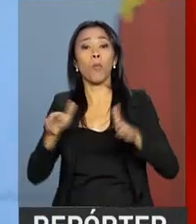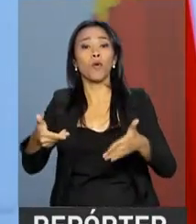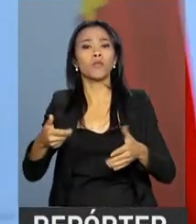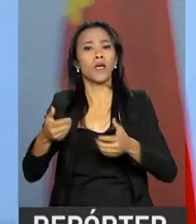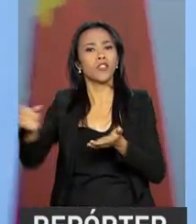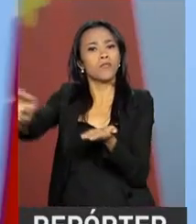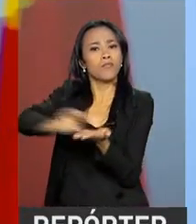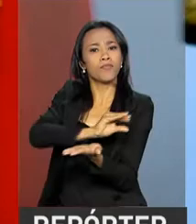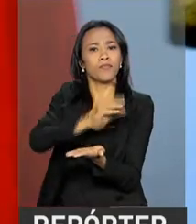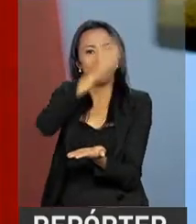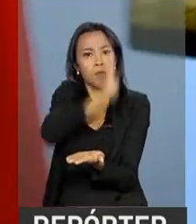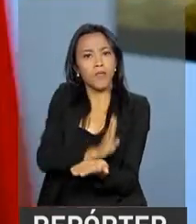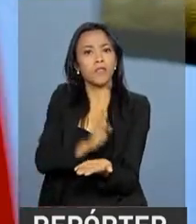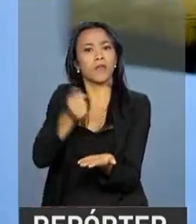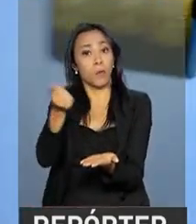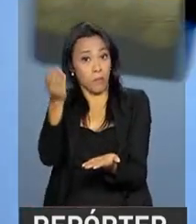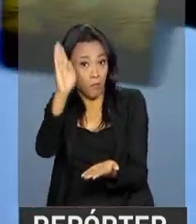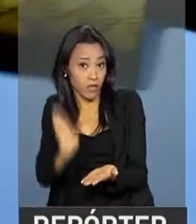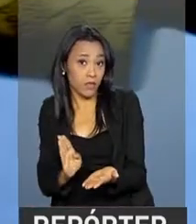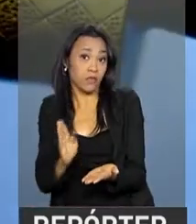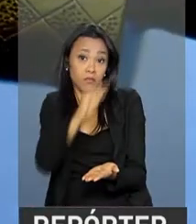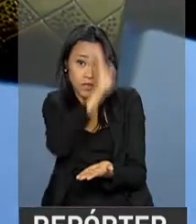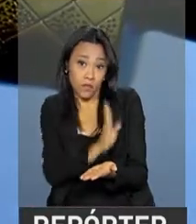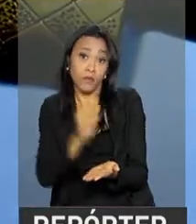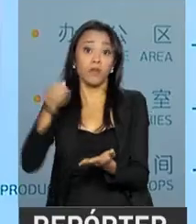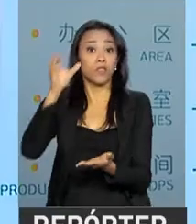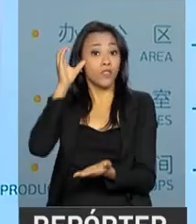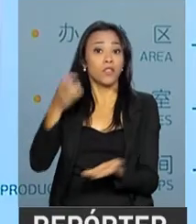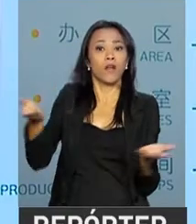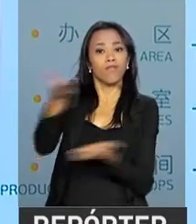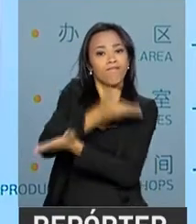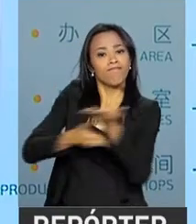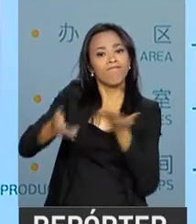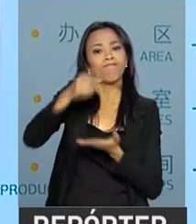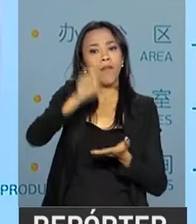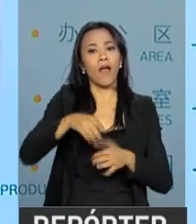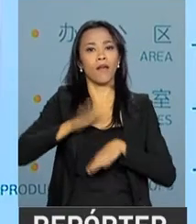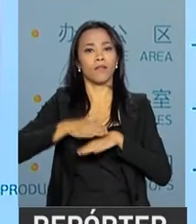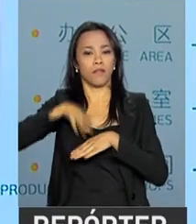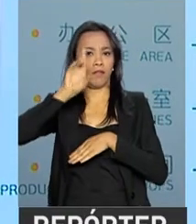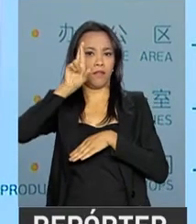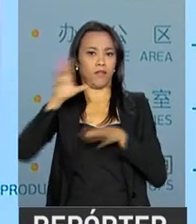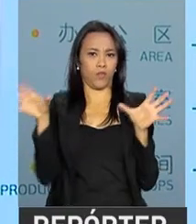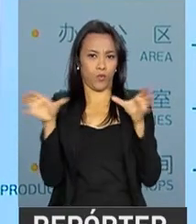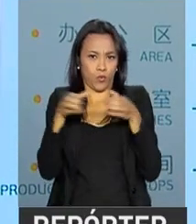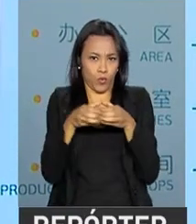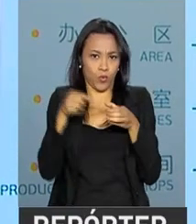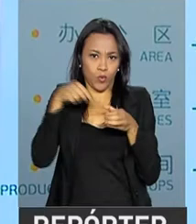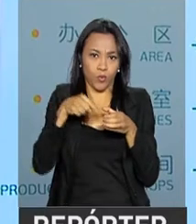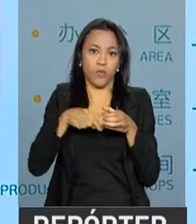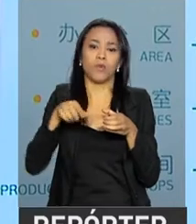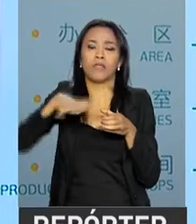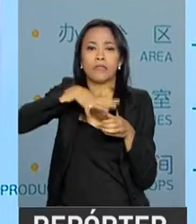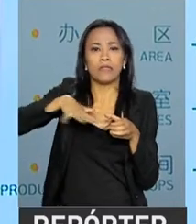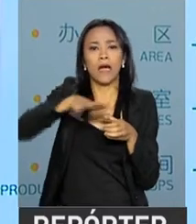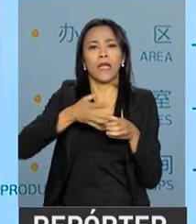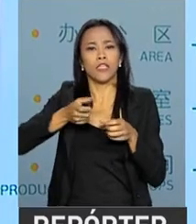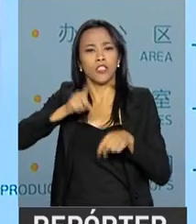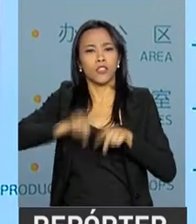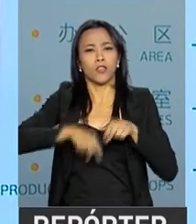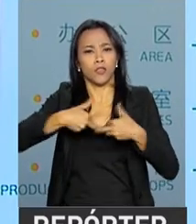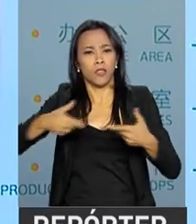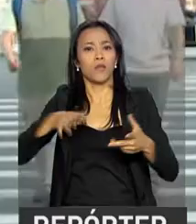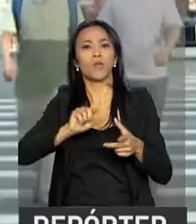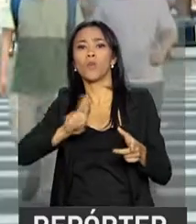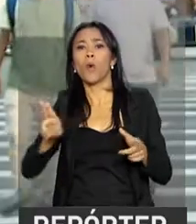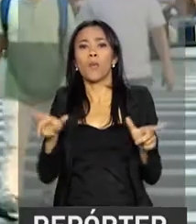para empresários chineses e brasileiros organizado pela Agência Brasileira de Promoção de Exportações e Investimentos, Apex